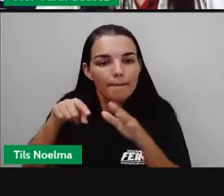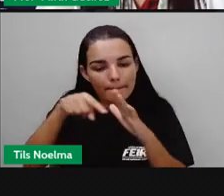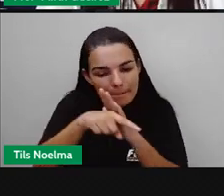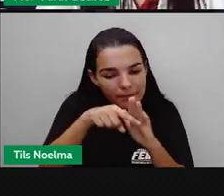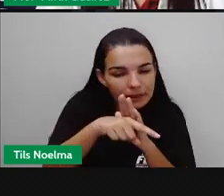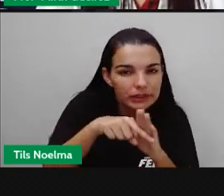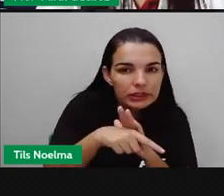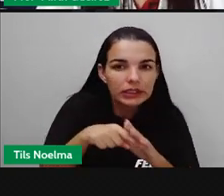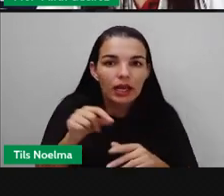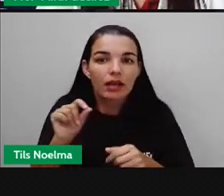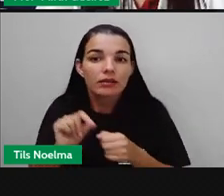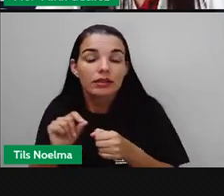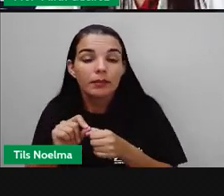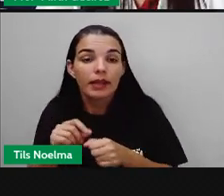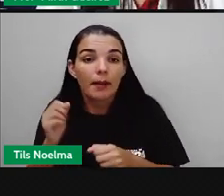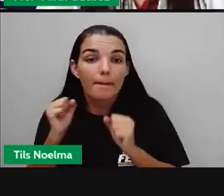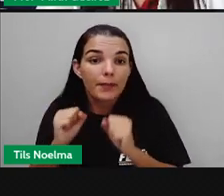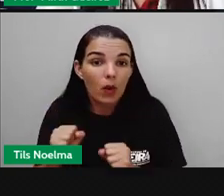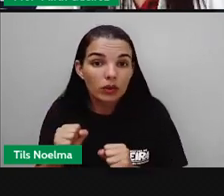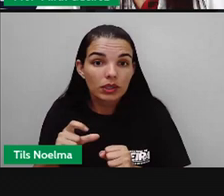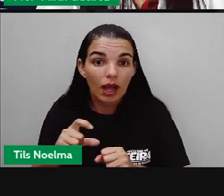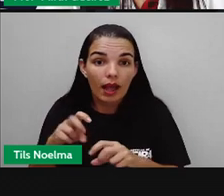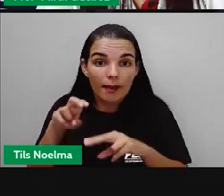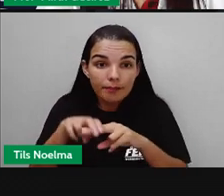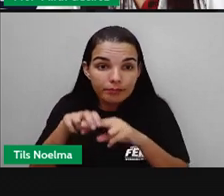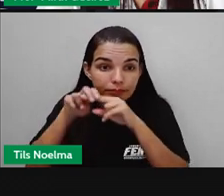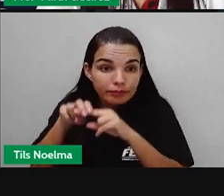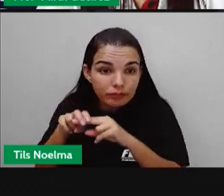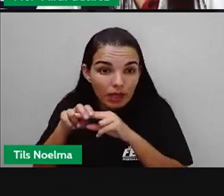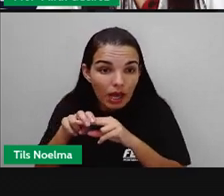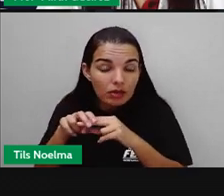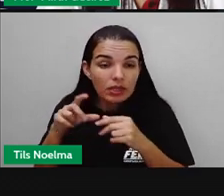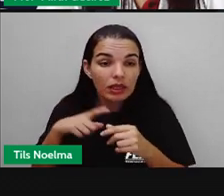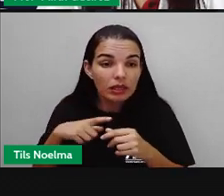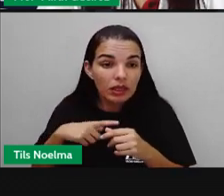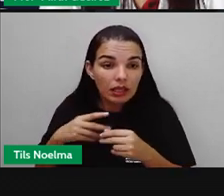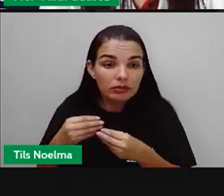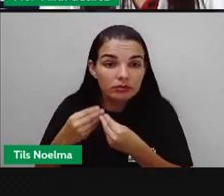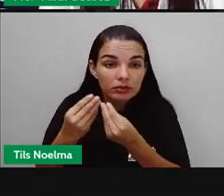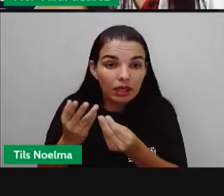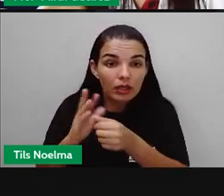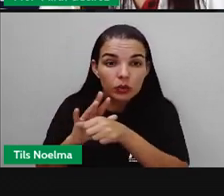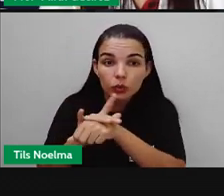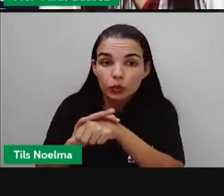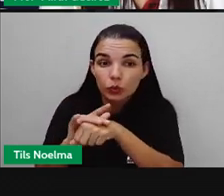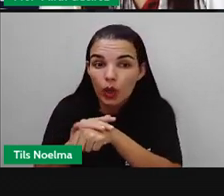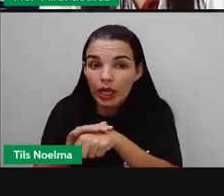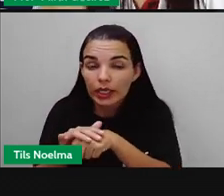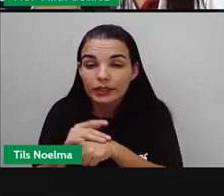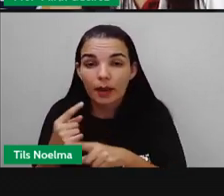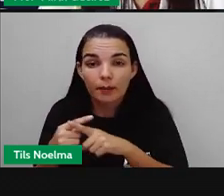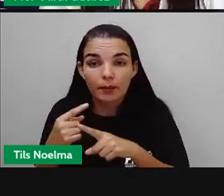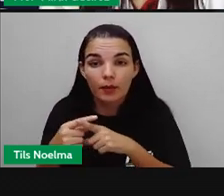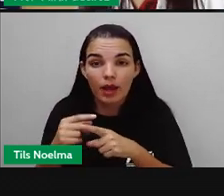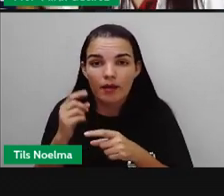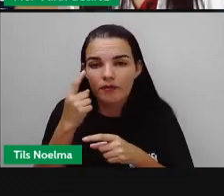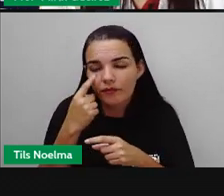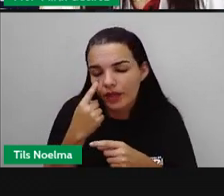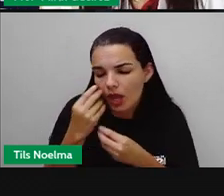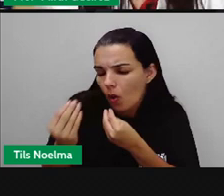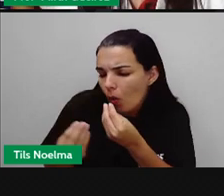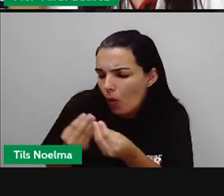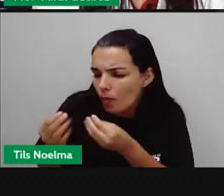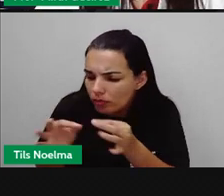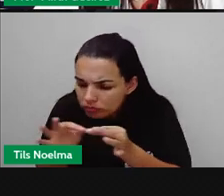Causadores de doenças nos seus mais variados aspectos. A microbiologia vai estudar a forma, a